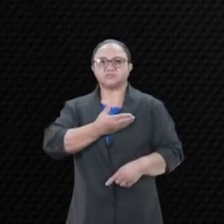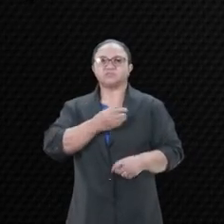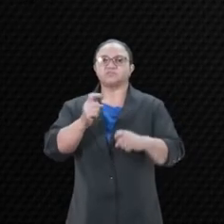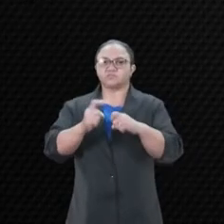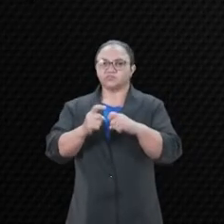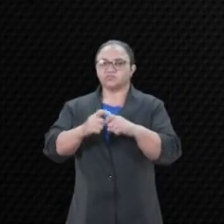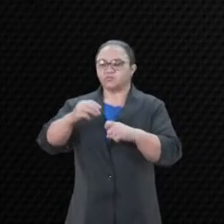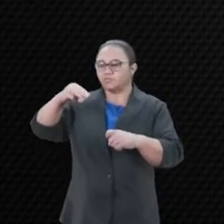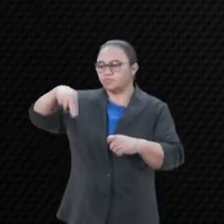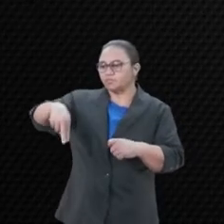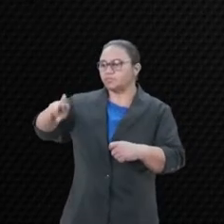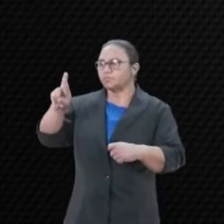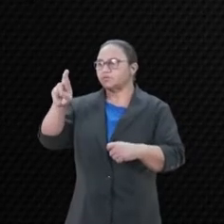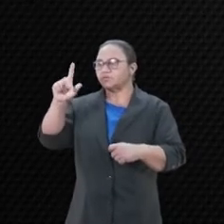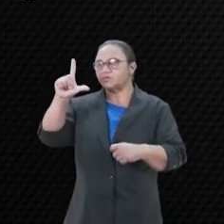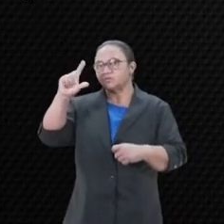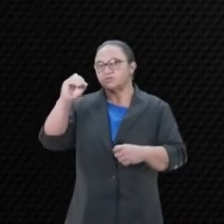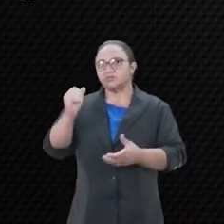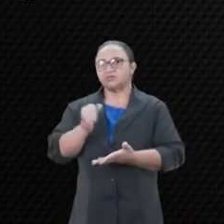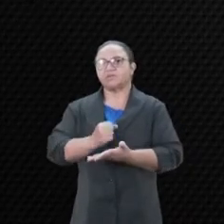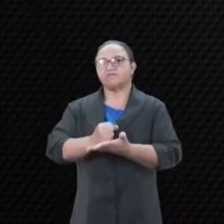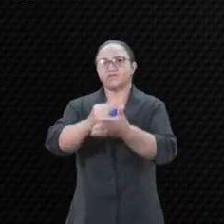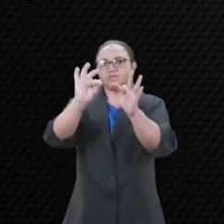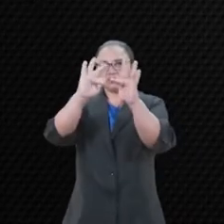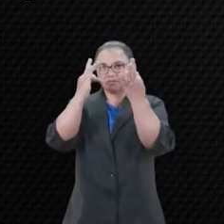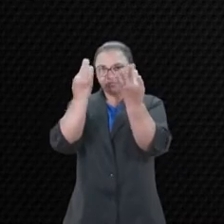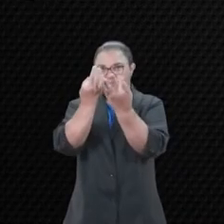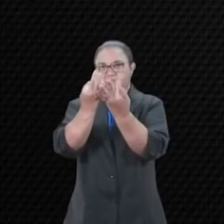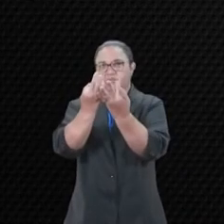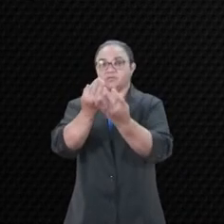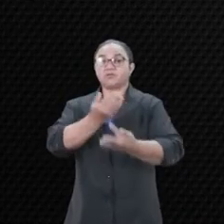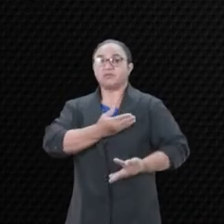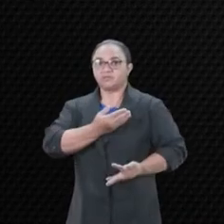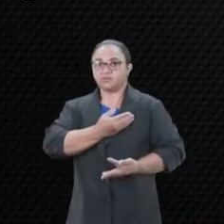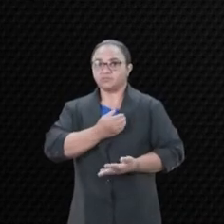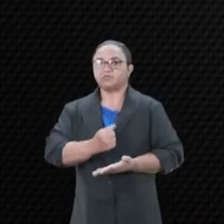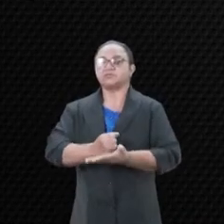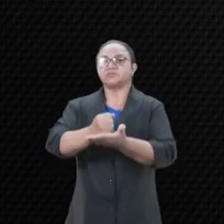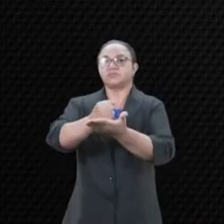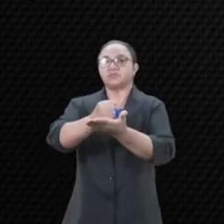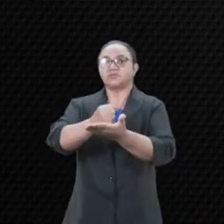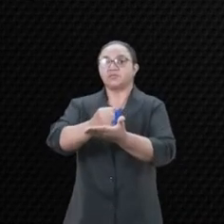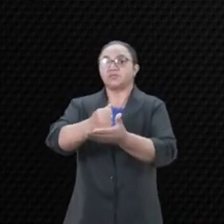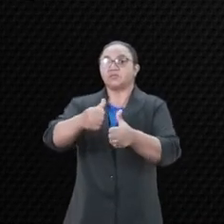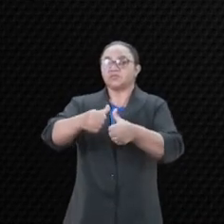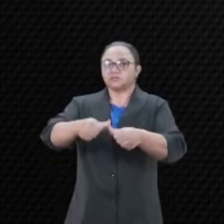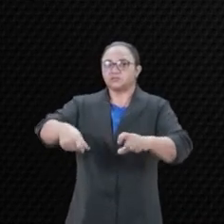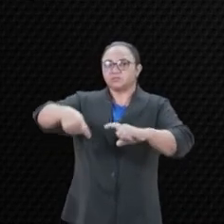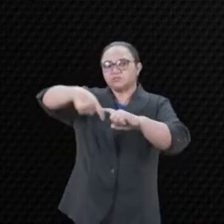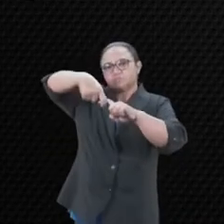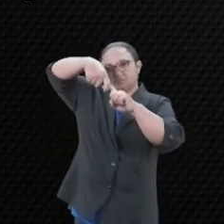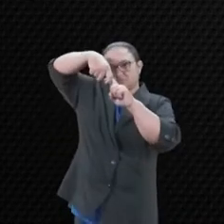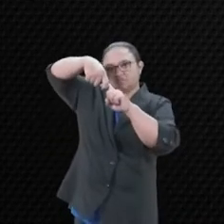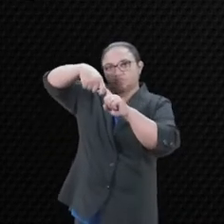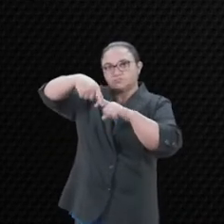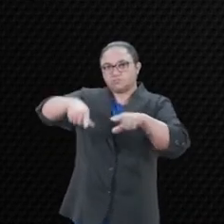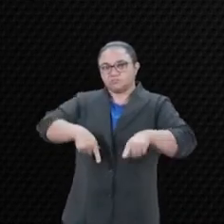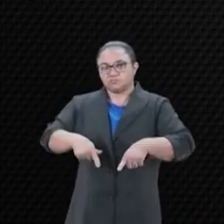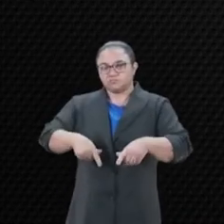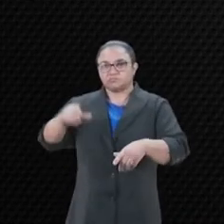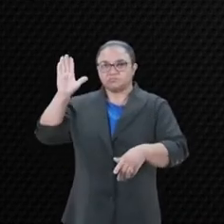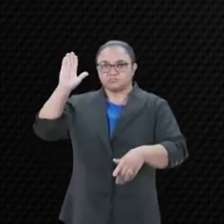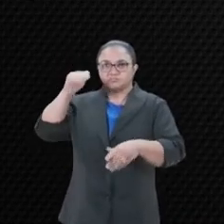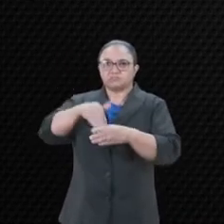com o doutor Murilo. Em solidariedade à família, amigos e apoiadores, estamos suspendendo os nossos